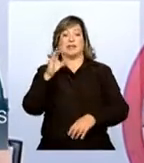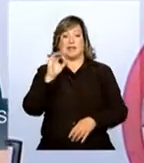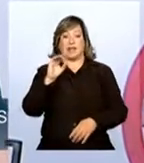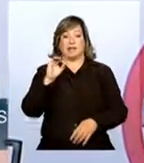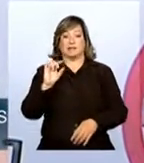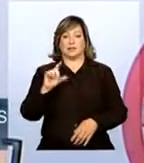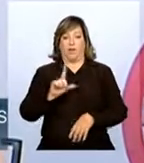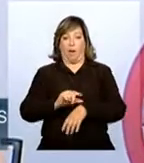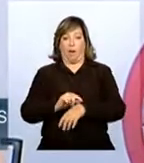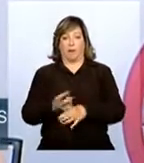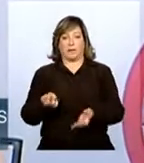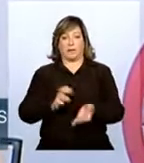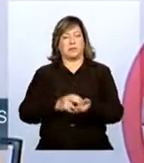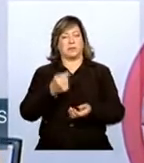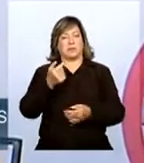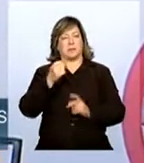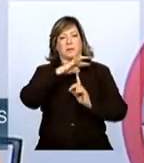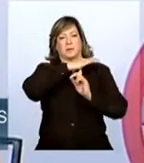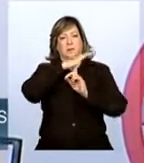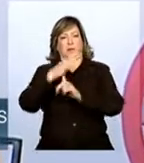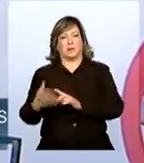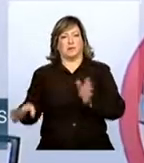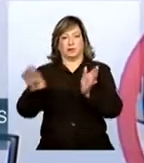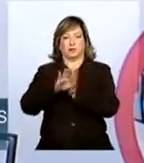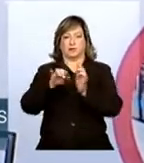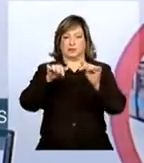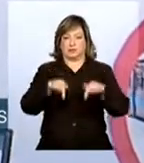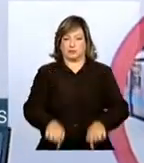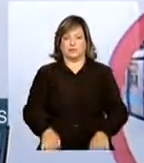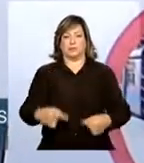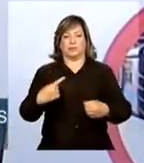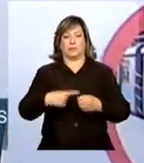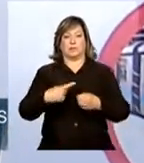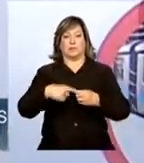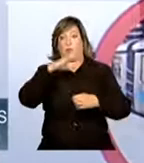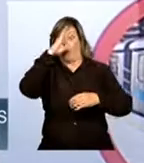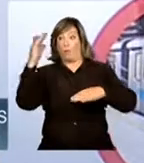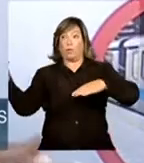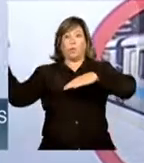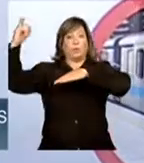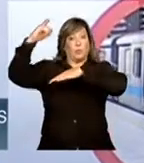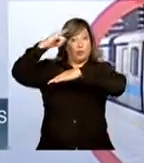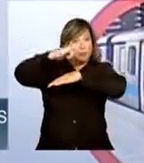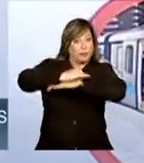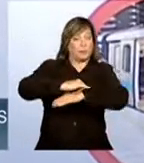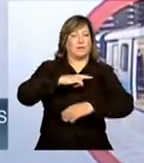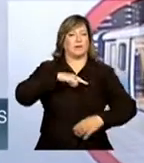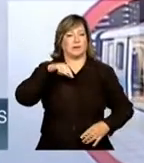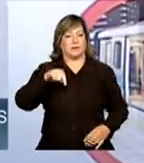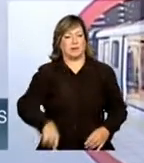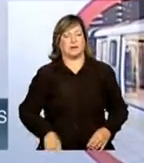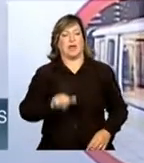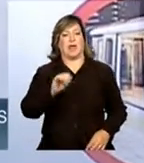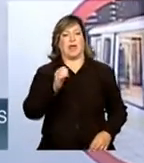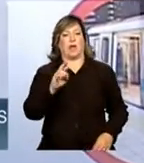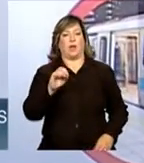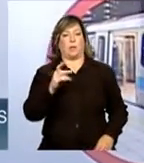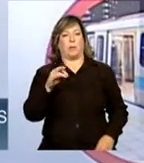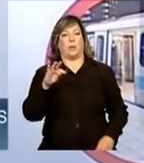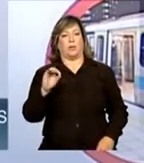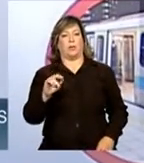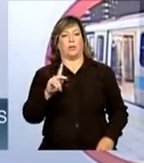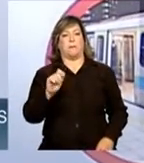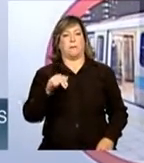agora deve estar pousando daqui a pouquinho, ou então agora mesmo, Daniele. E pousa no aeroporto da Pampulha, que é aqui pertinho no centro da cidade. Então daqui a uns 15